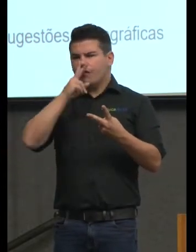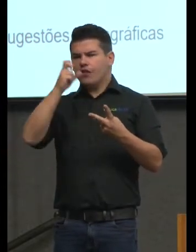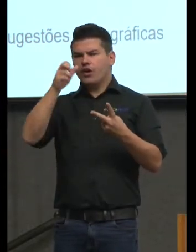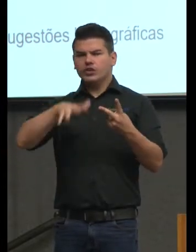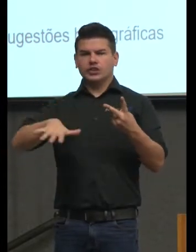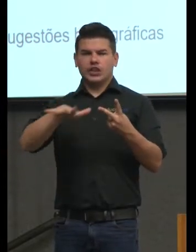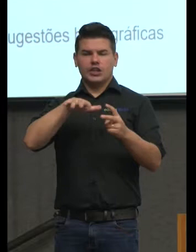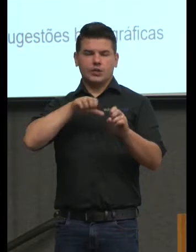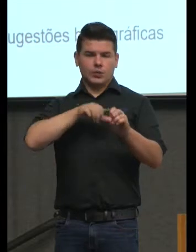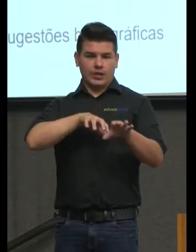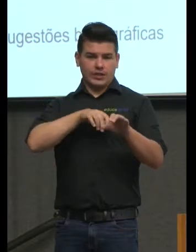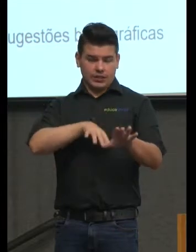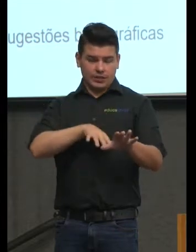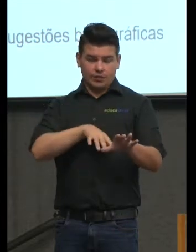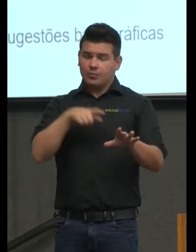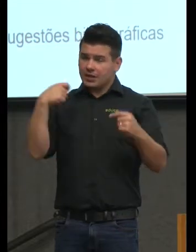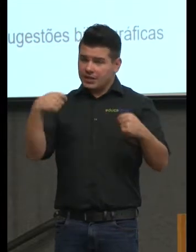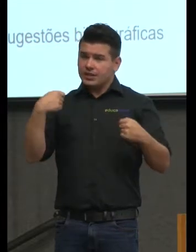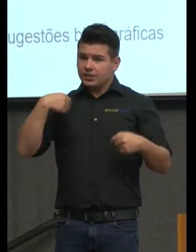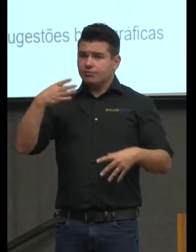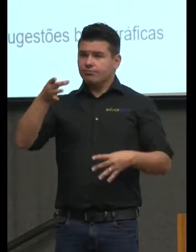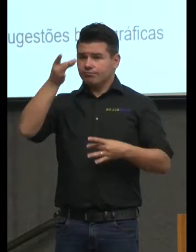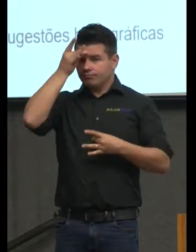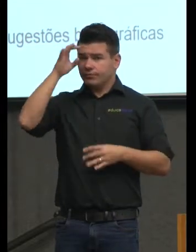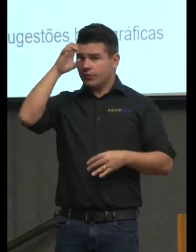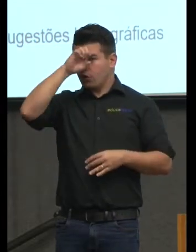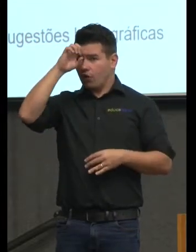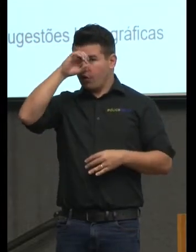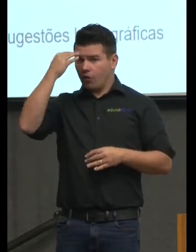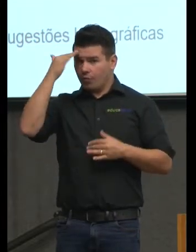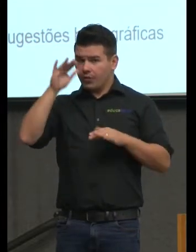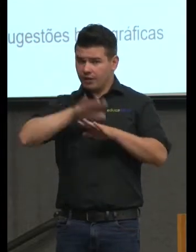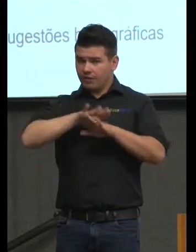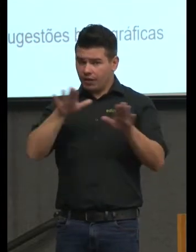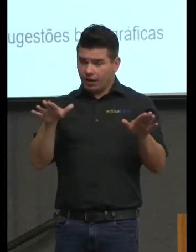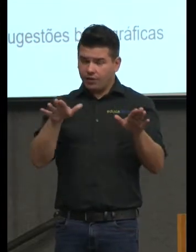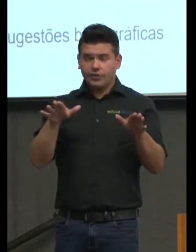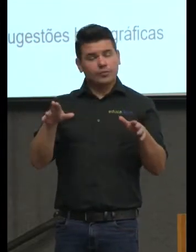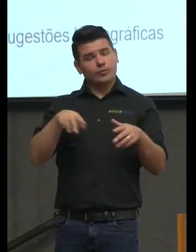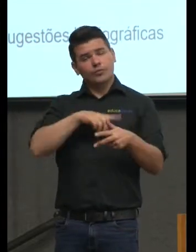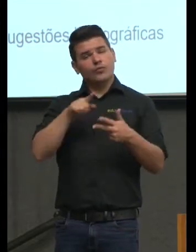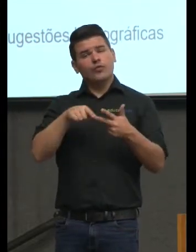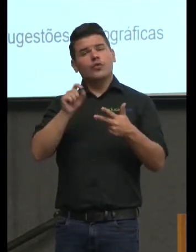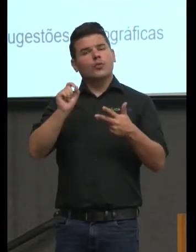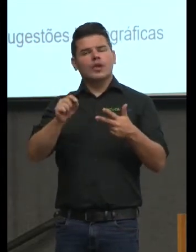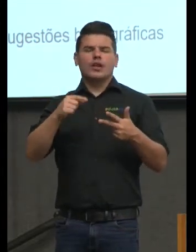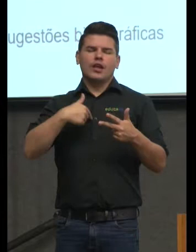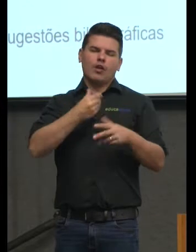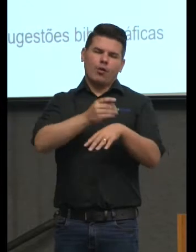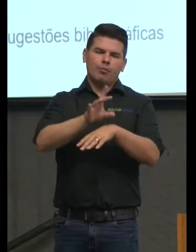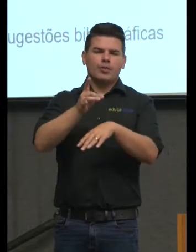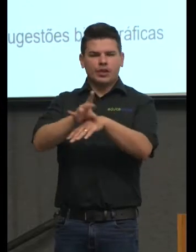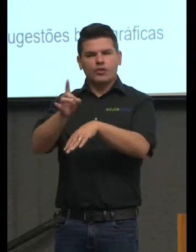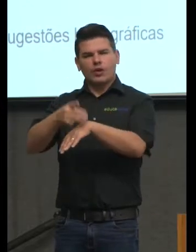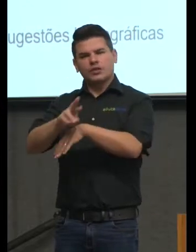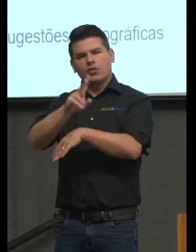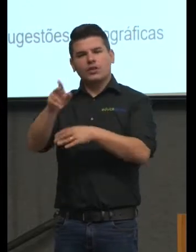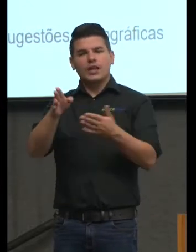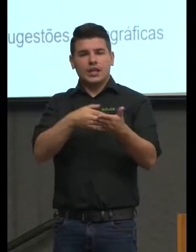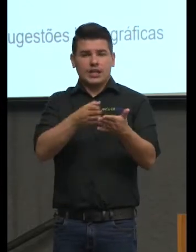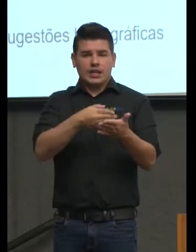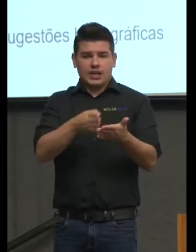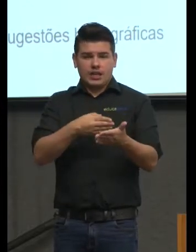âmbito da educação e a gente tem que levar isso em conta de algum modo e por fim eu tenho aí algumas sugestões bibliográficas para